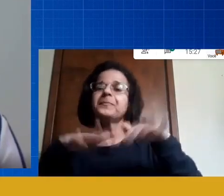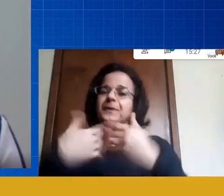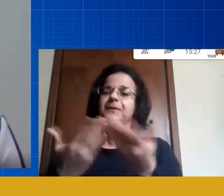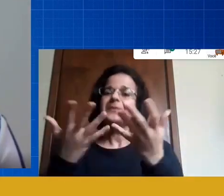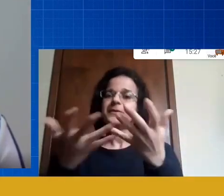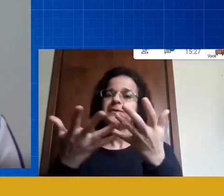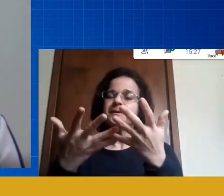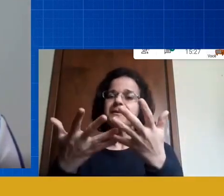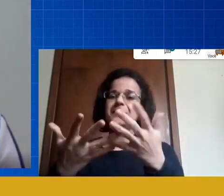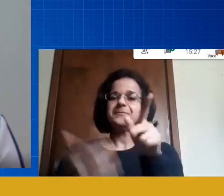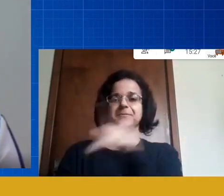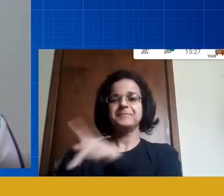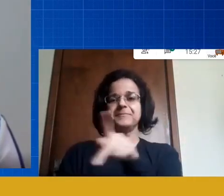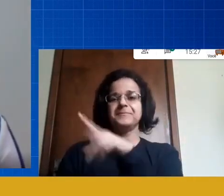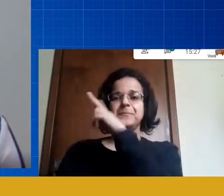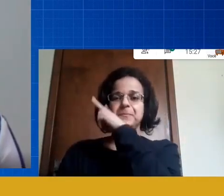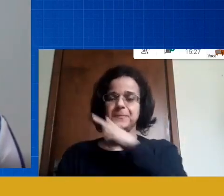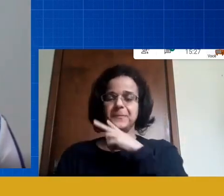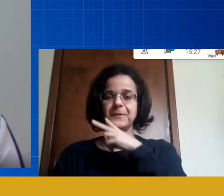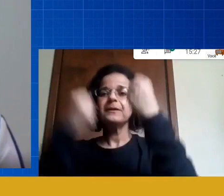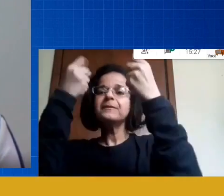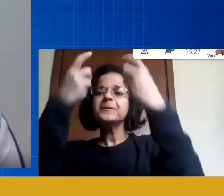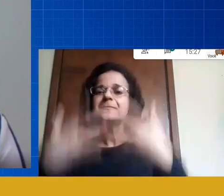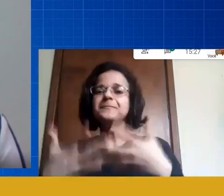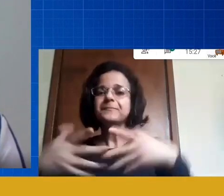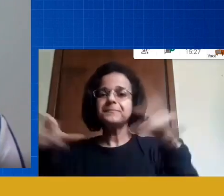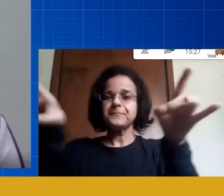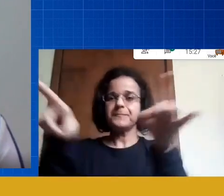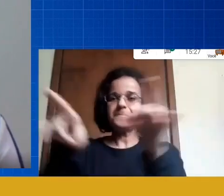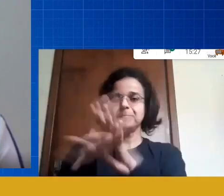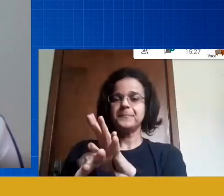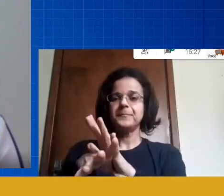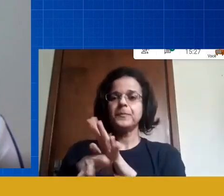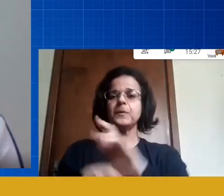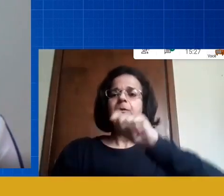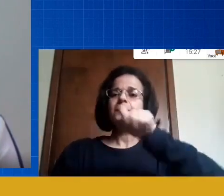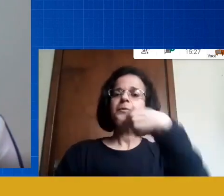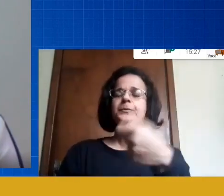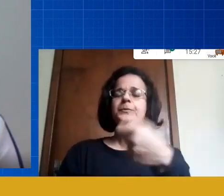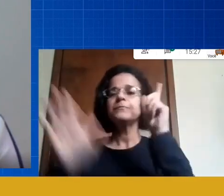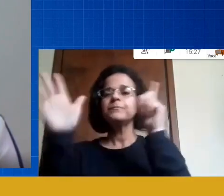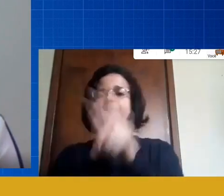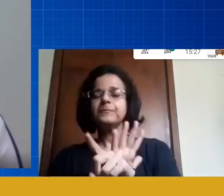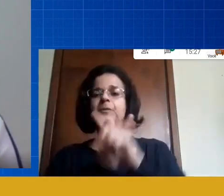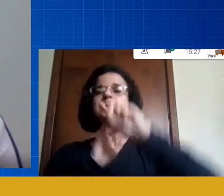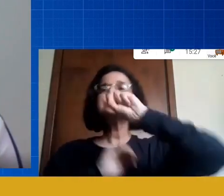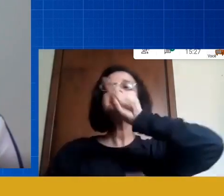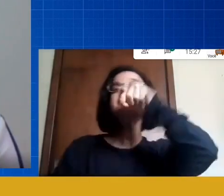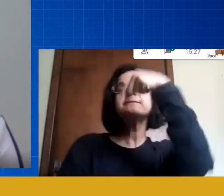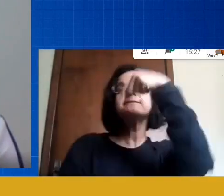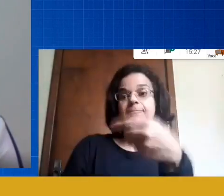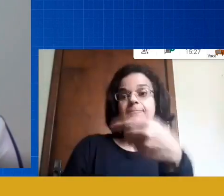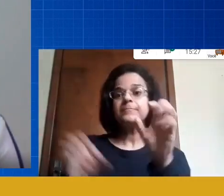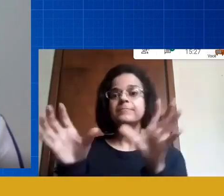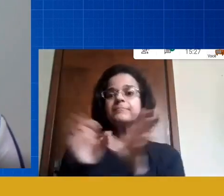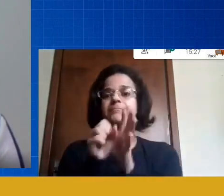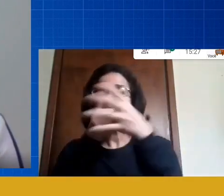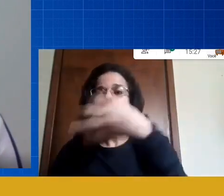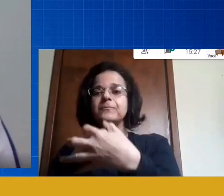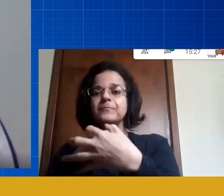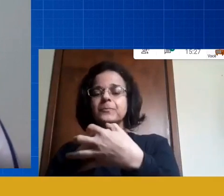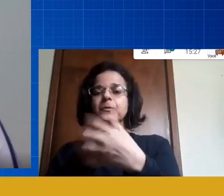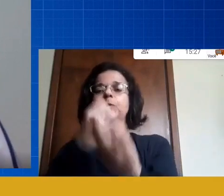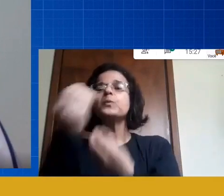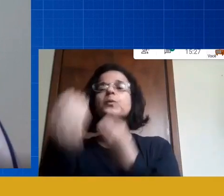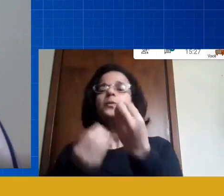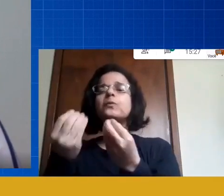Vicente colocasse um pouquinho para nós então para finalizar sobre essa questão do pós pandemia como é que vai ser essas formações o